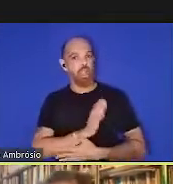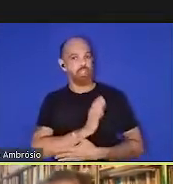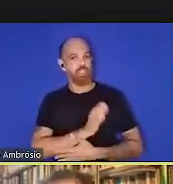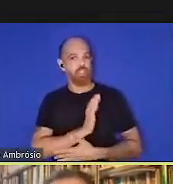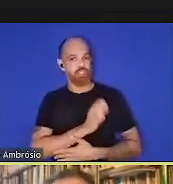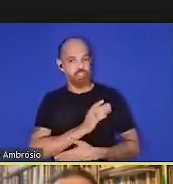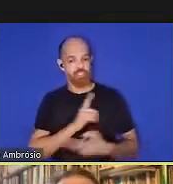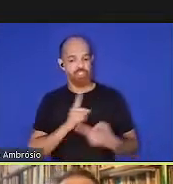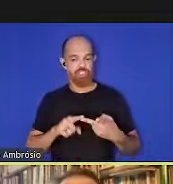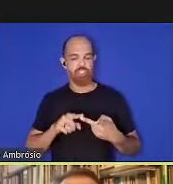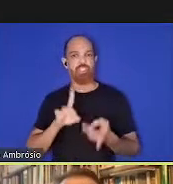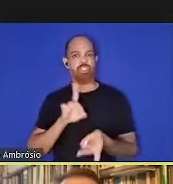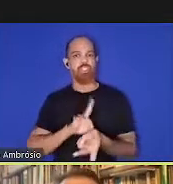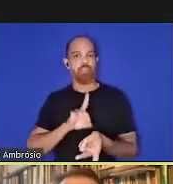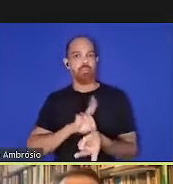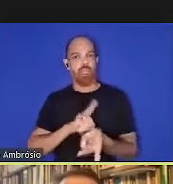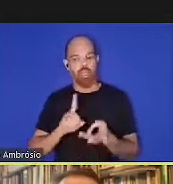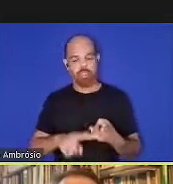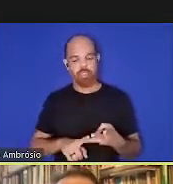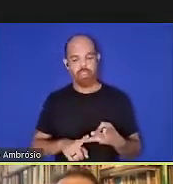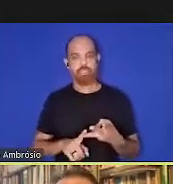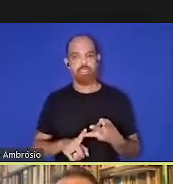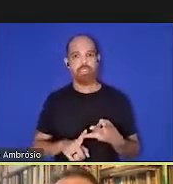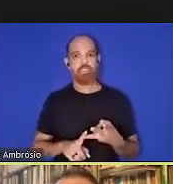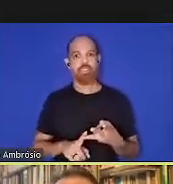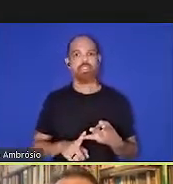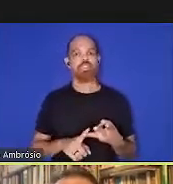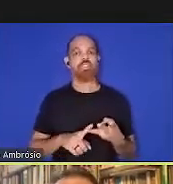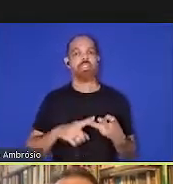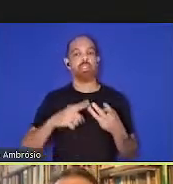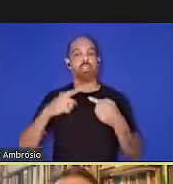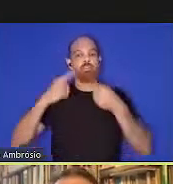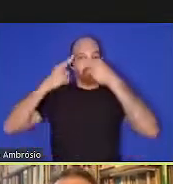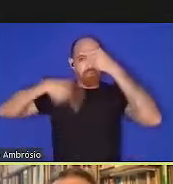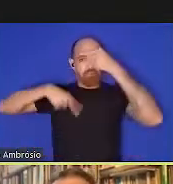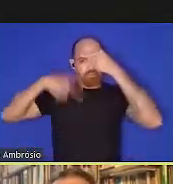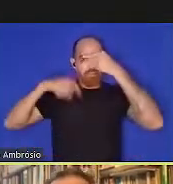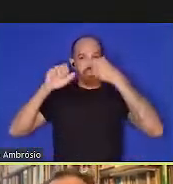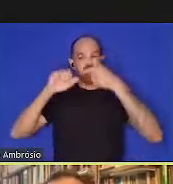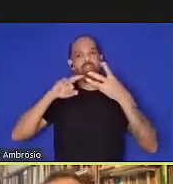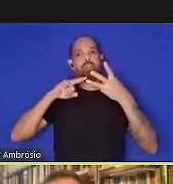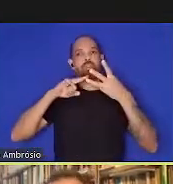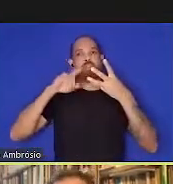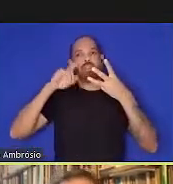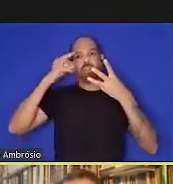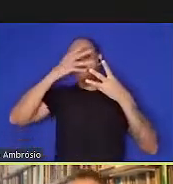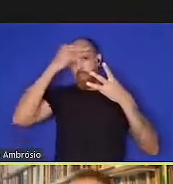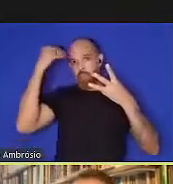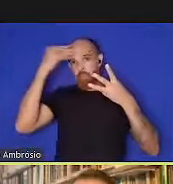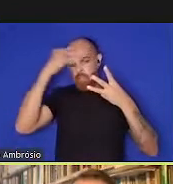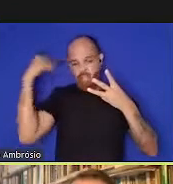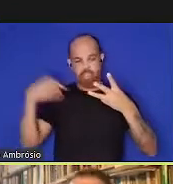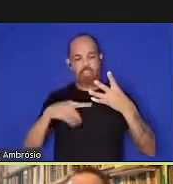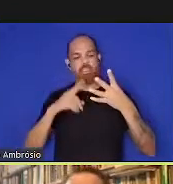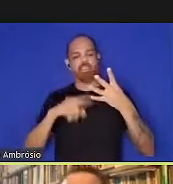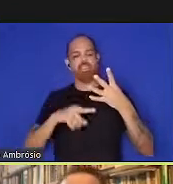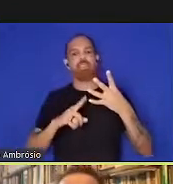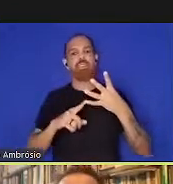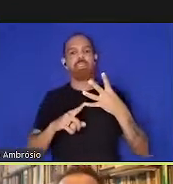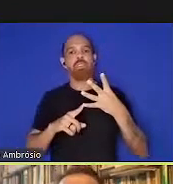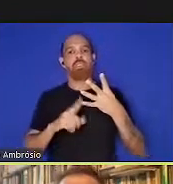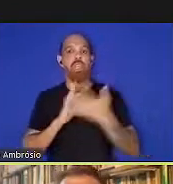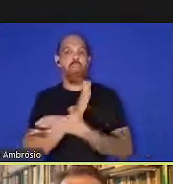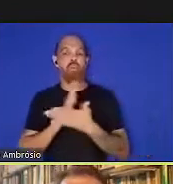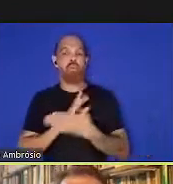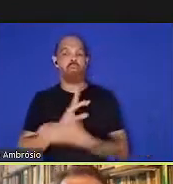diabetes, doenças como Alzheimer e demência, temos algumas, alguns dados aqui